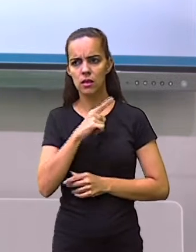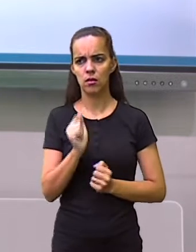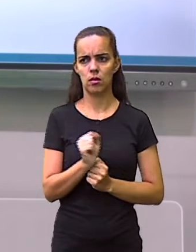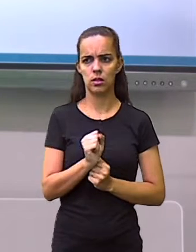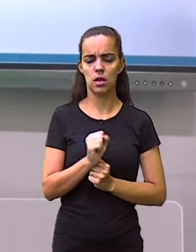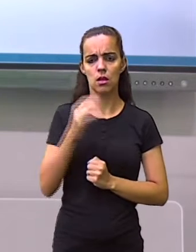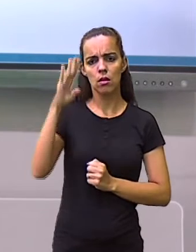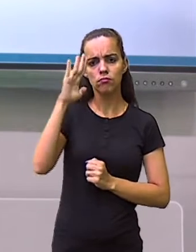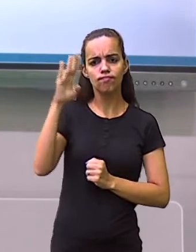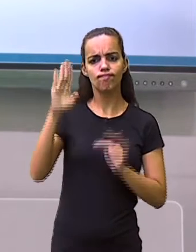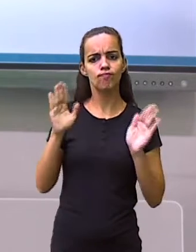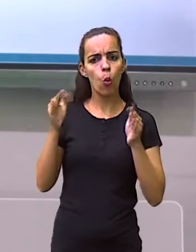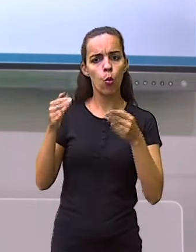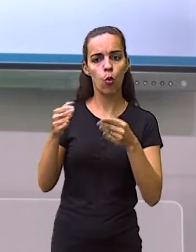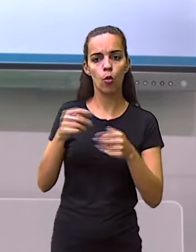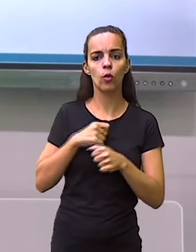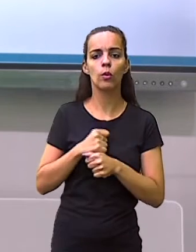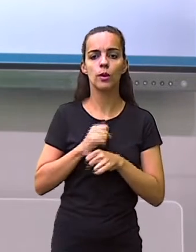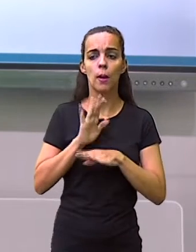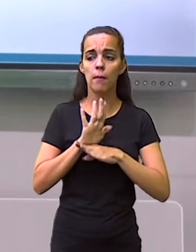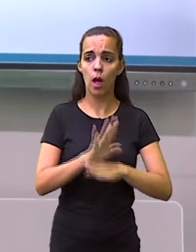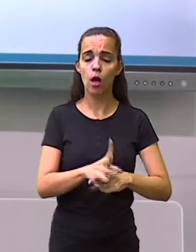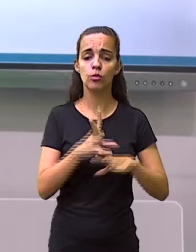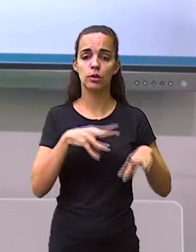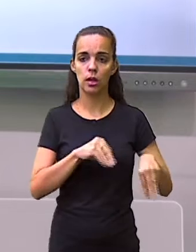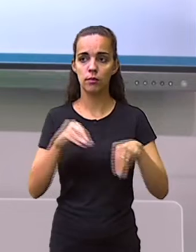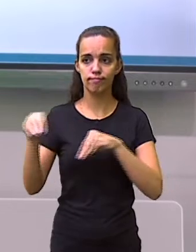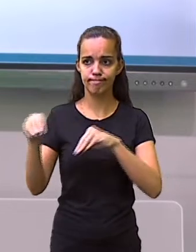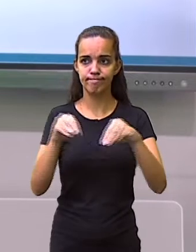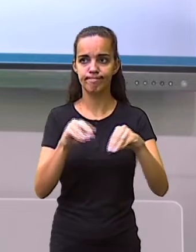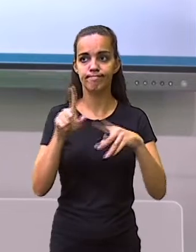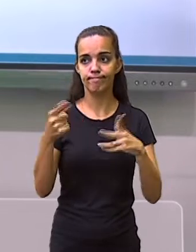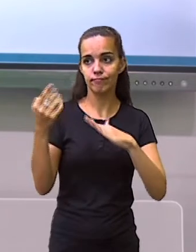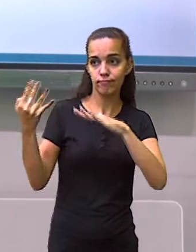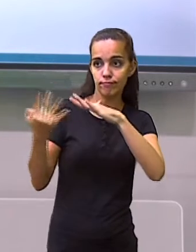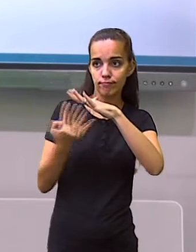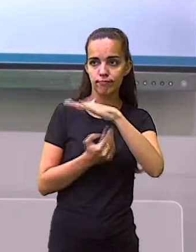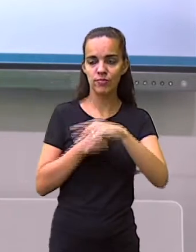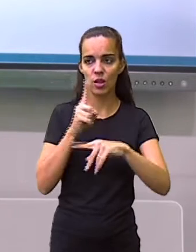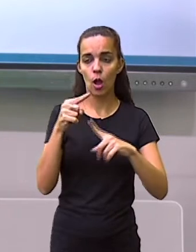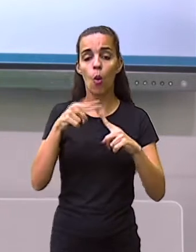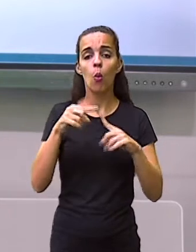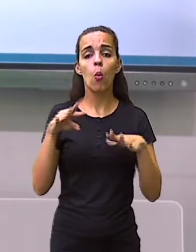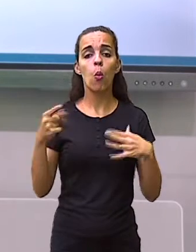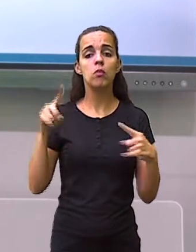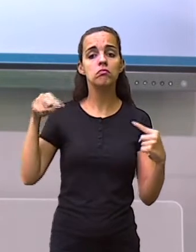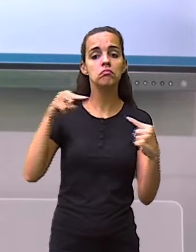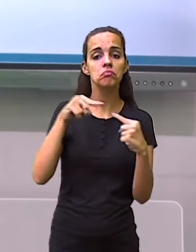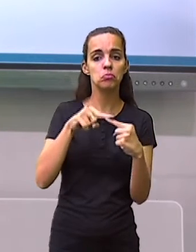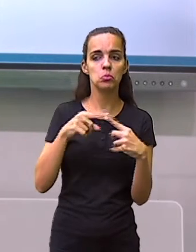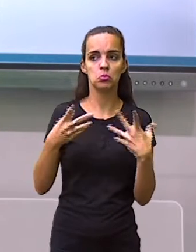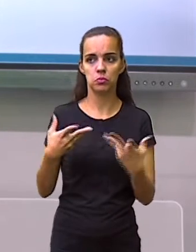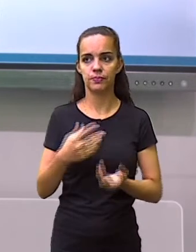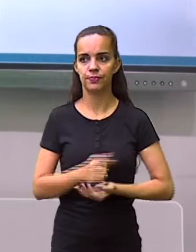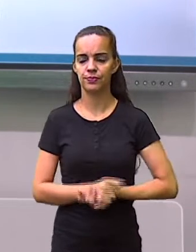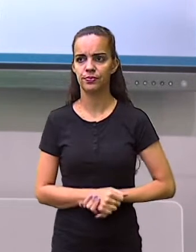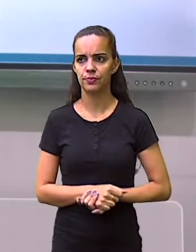principais razões para a migração, pode-se citar os motivos econômicos